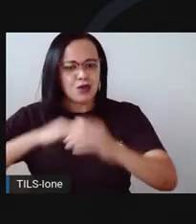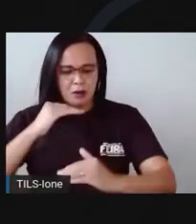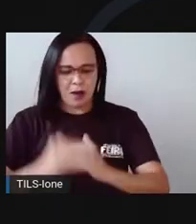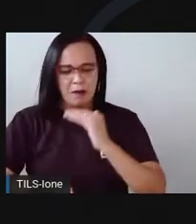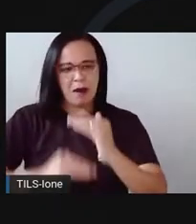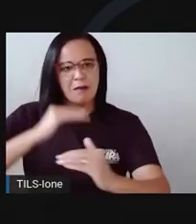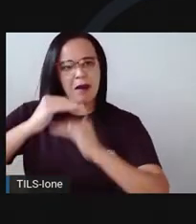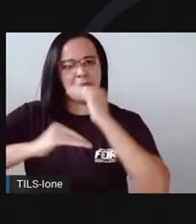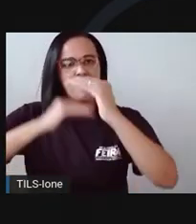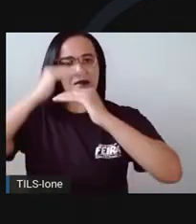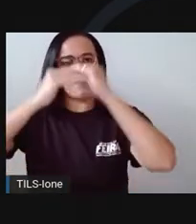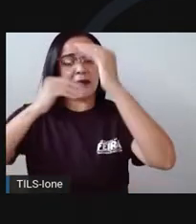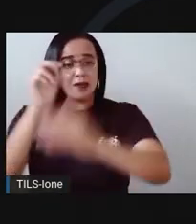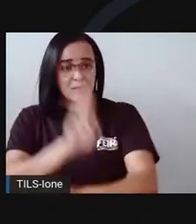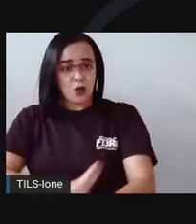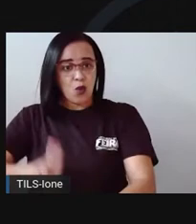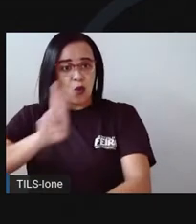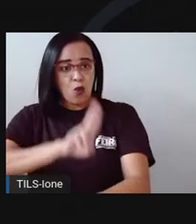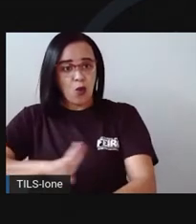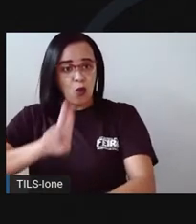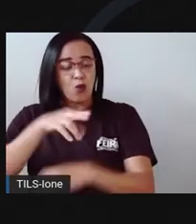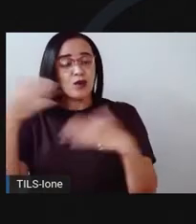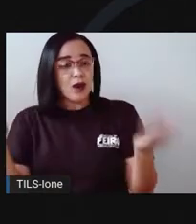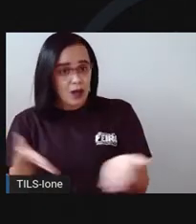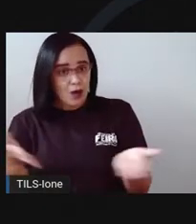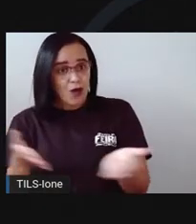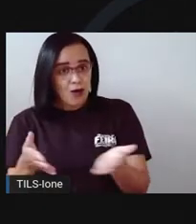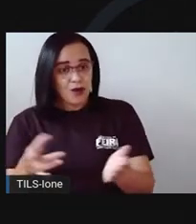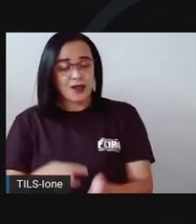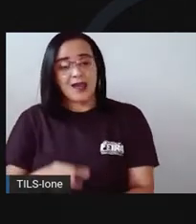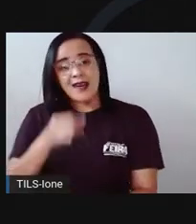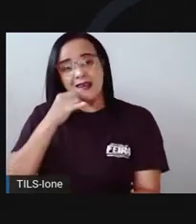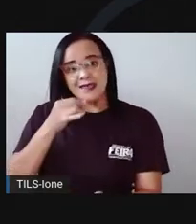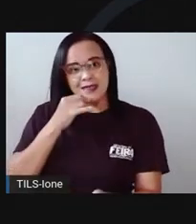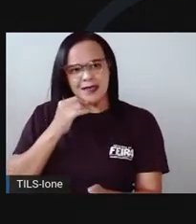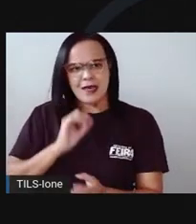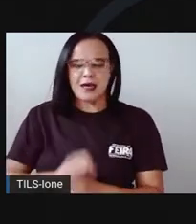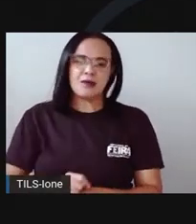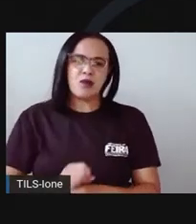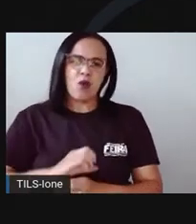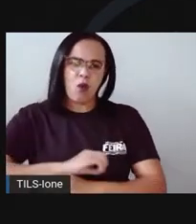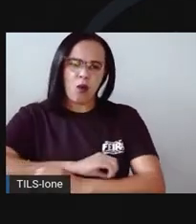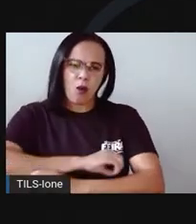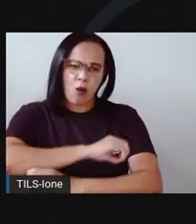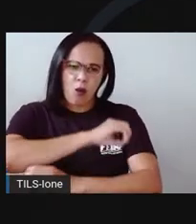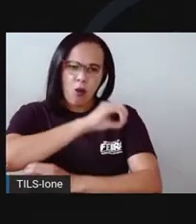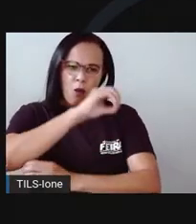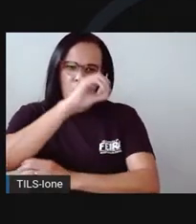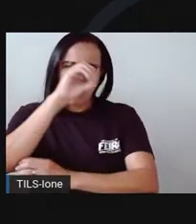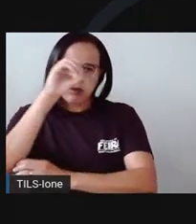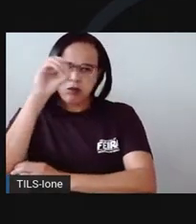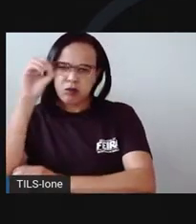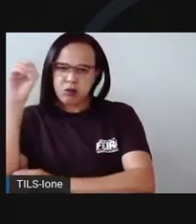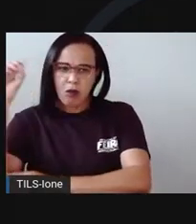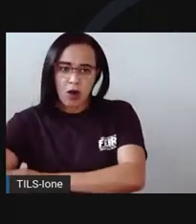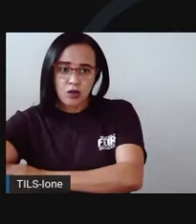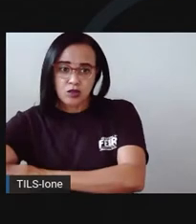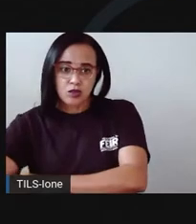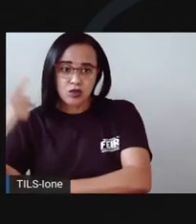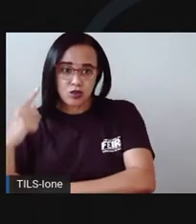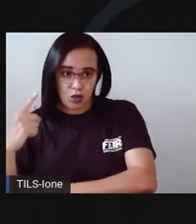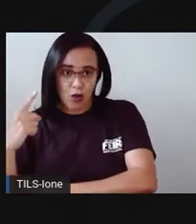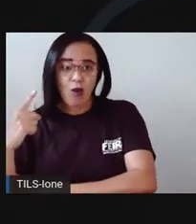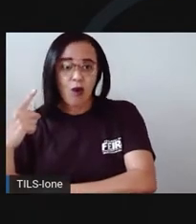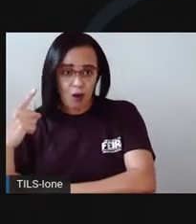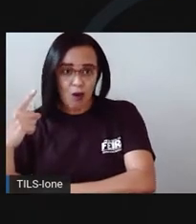Por exemplo, o ciclo do nascer e o pôr do sol deu origem ao que chamamos de dia, que é composto pelo dia e pela